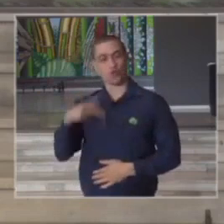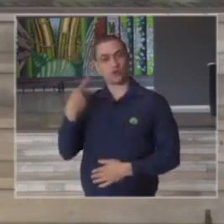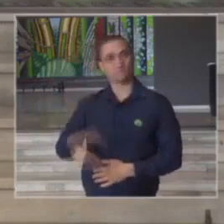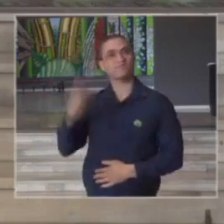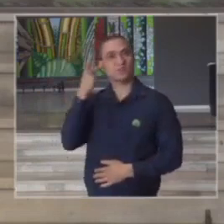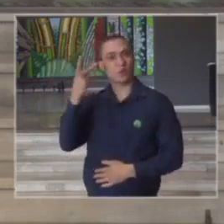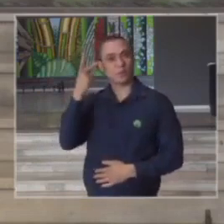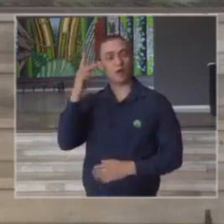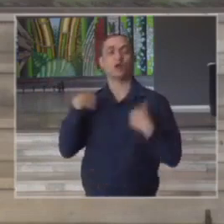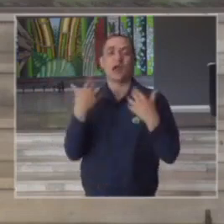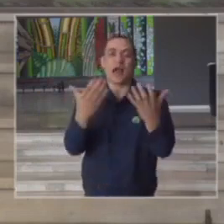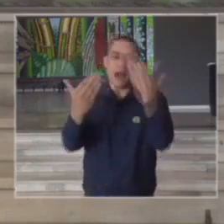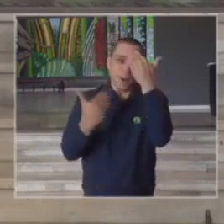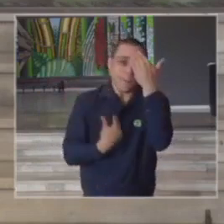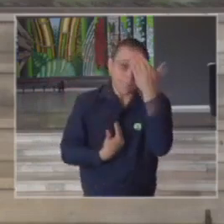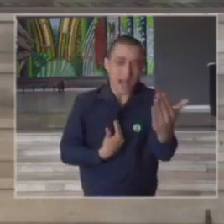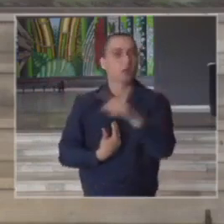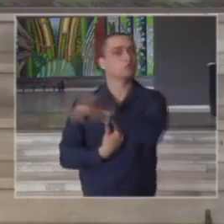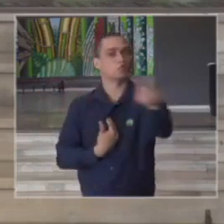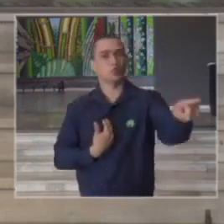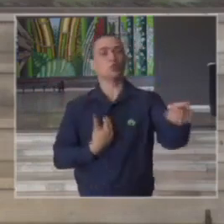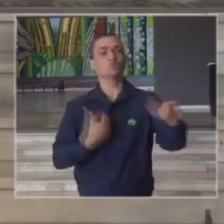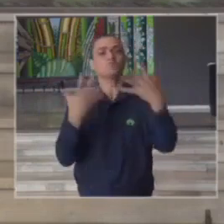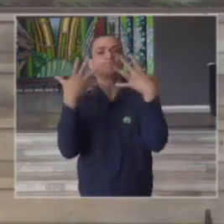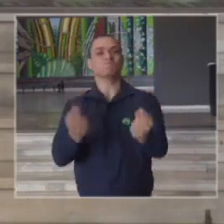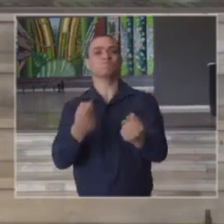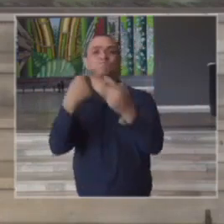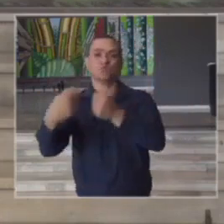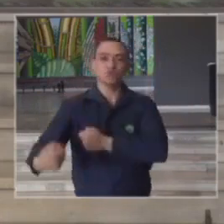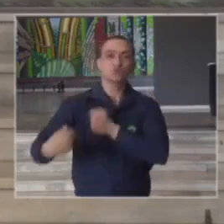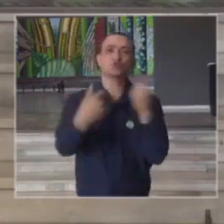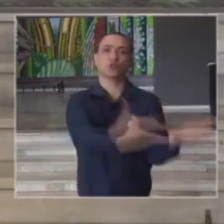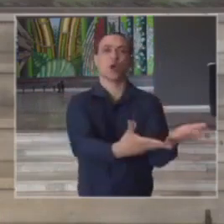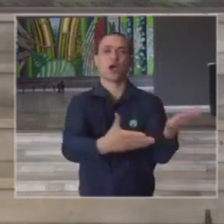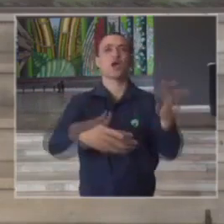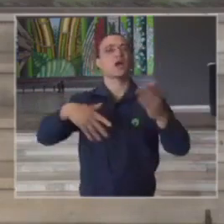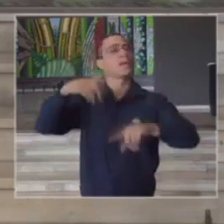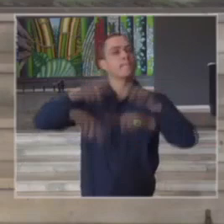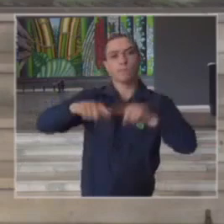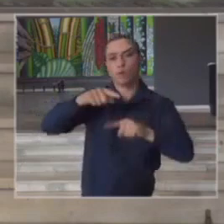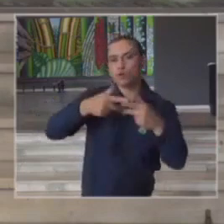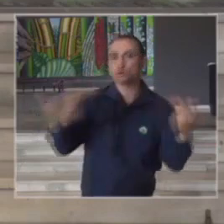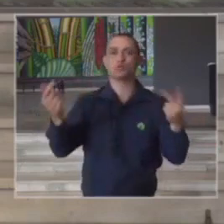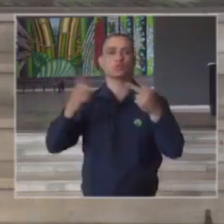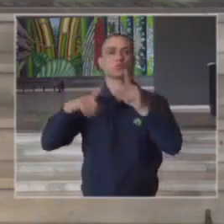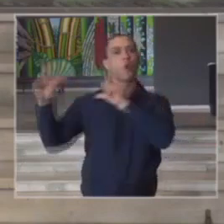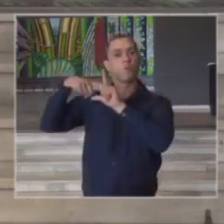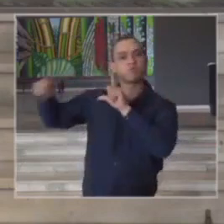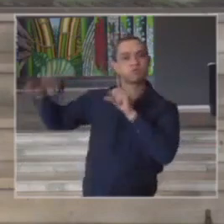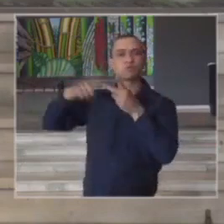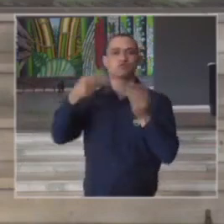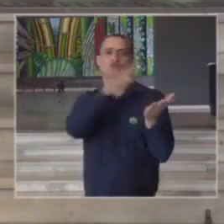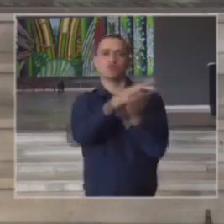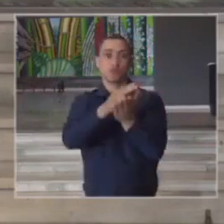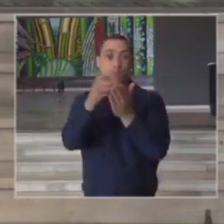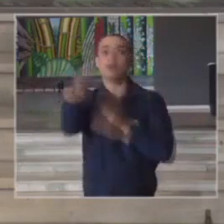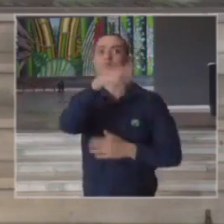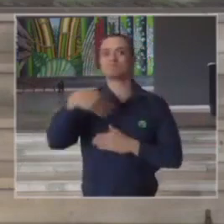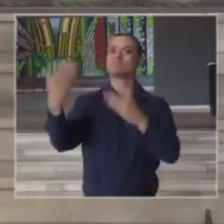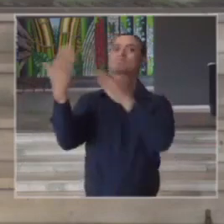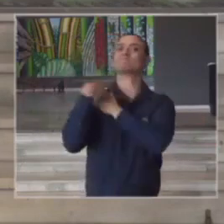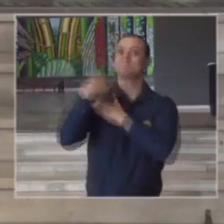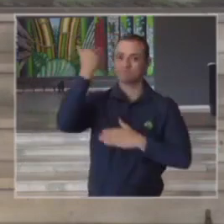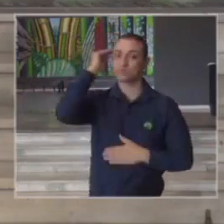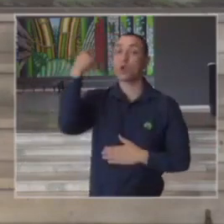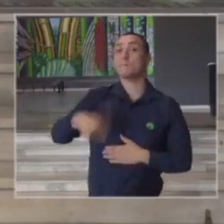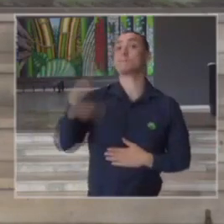de São Paulo quero agradecer a todos pelas doações pela generosidade e pela responsabilidade de compreenderem que